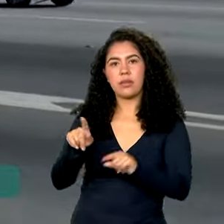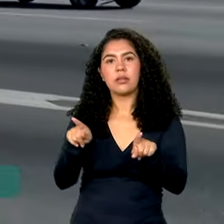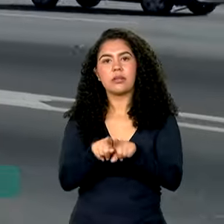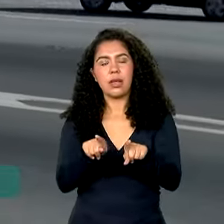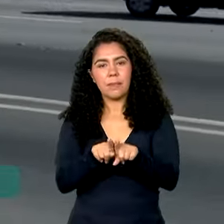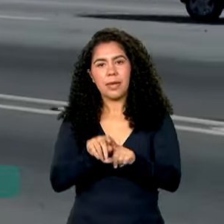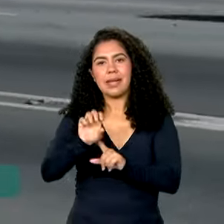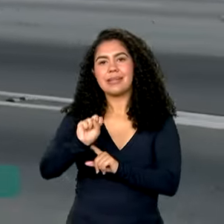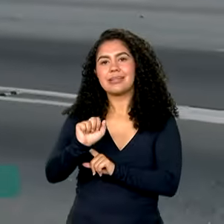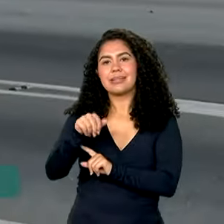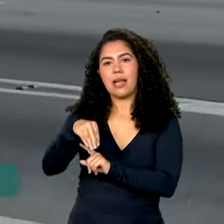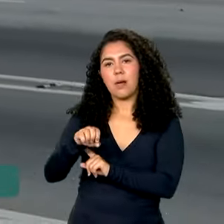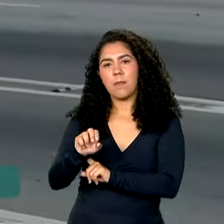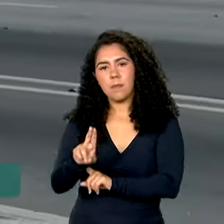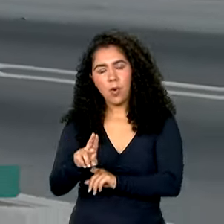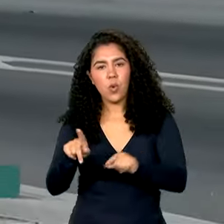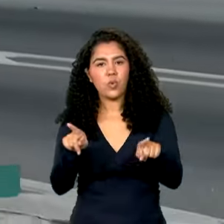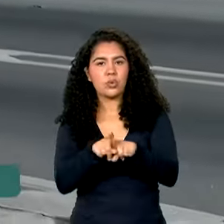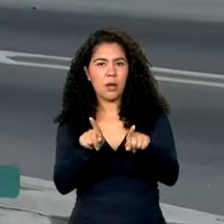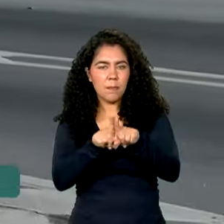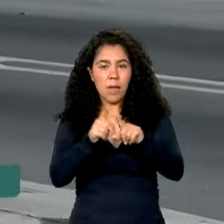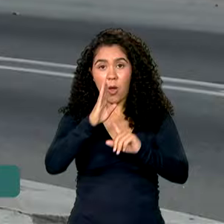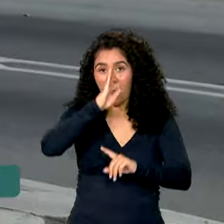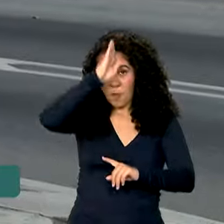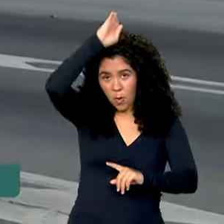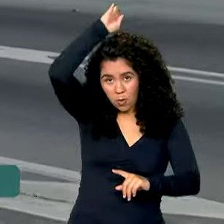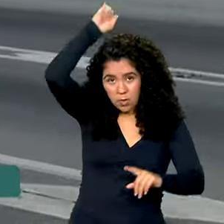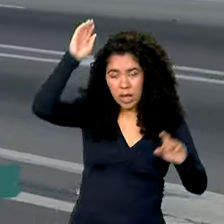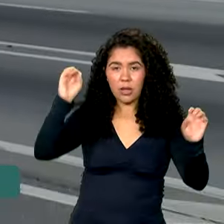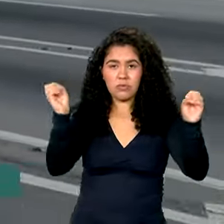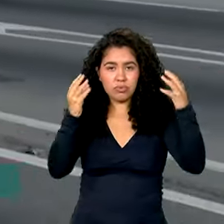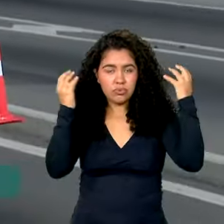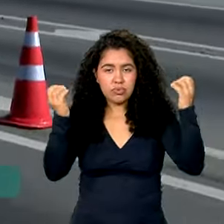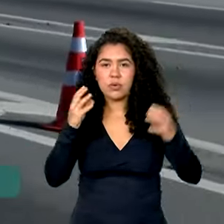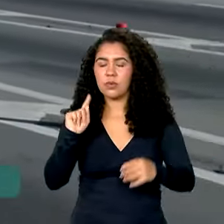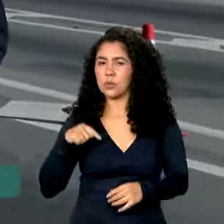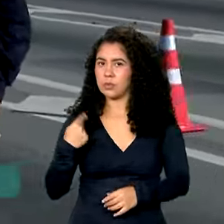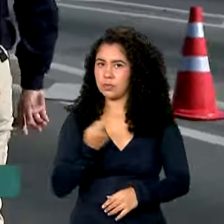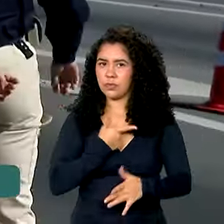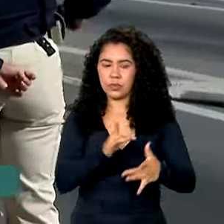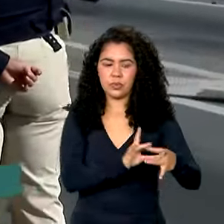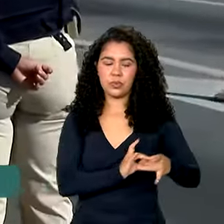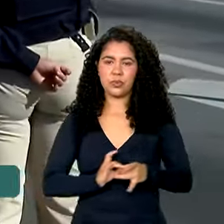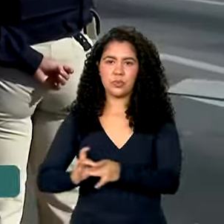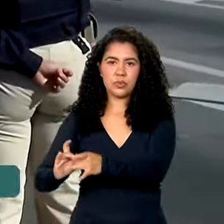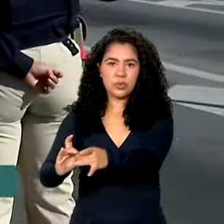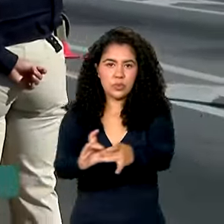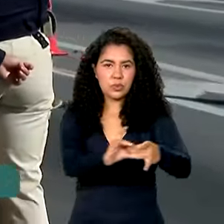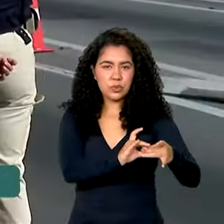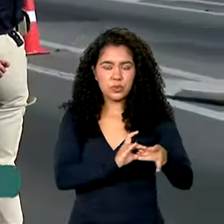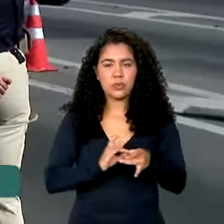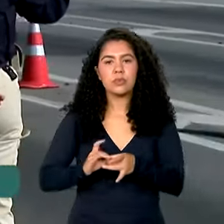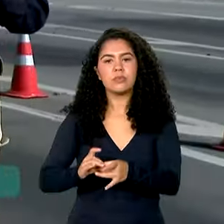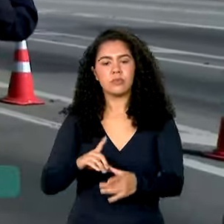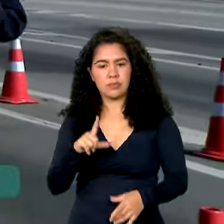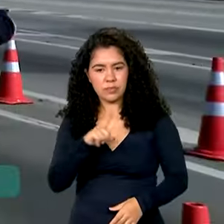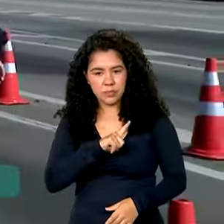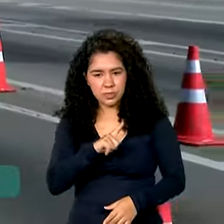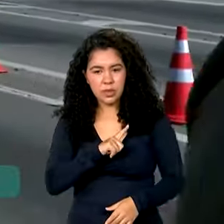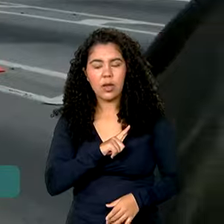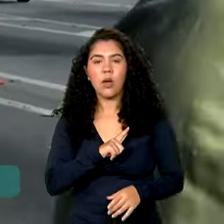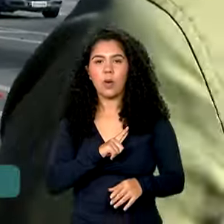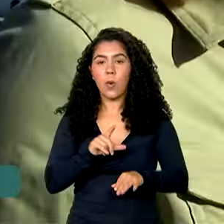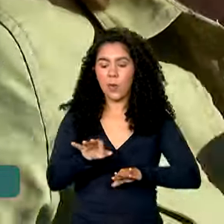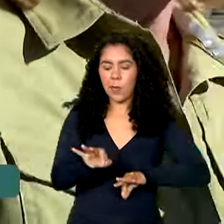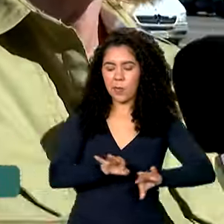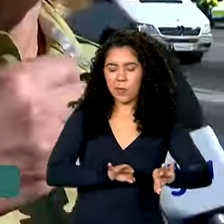e também os corpos de bombeiros, todos nós unidos, integrados, com um